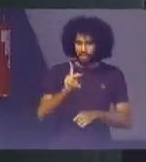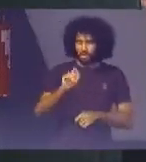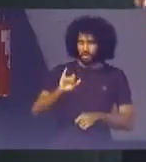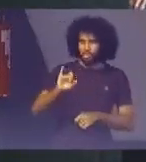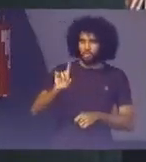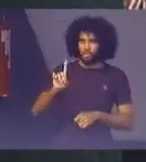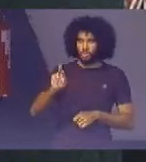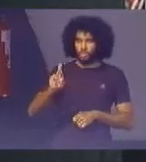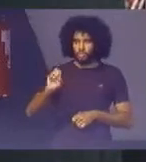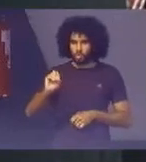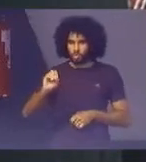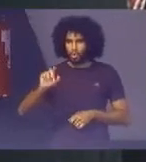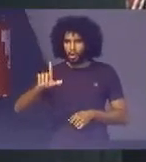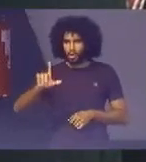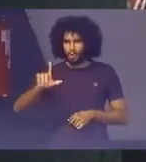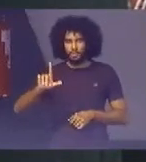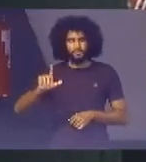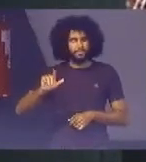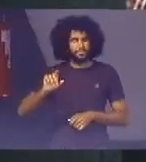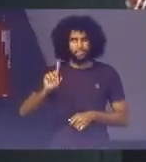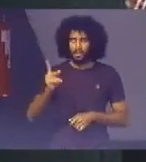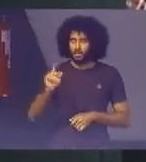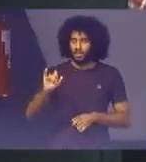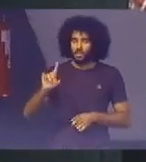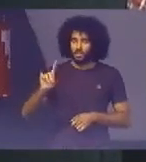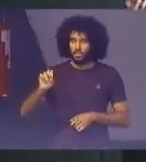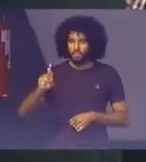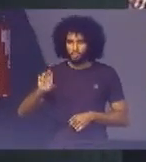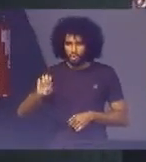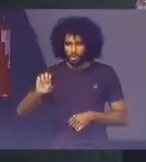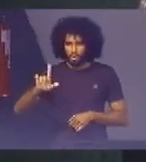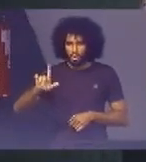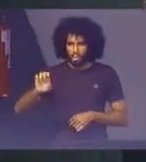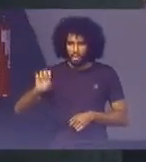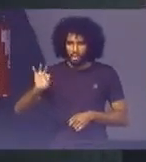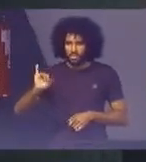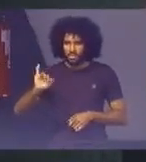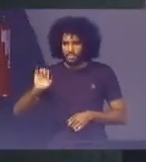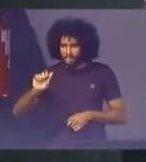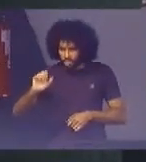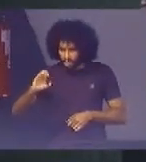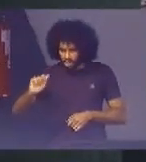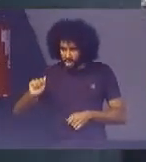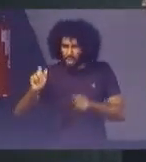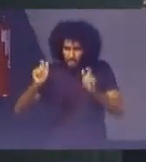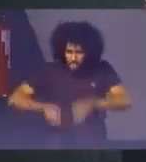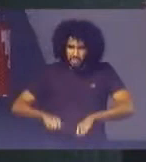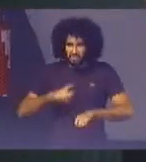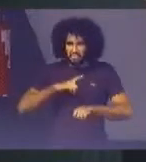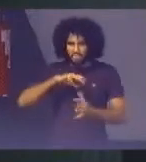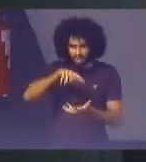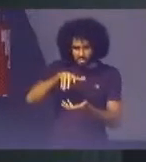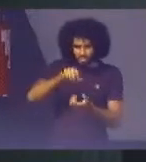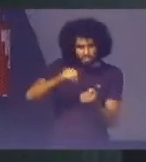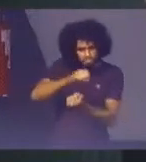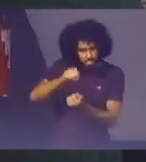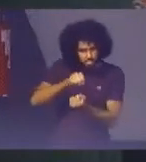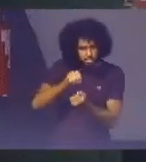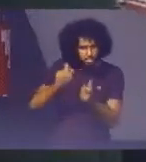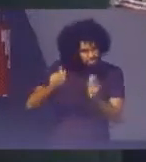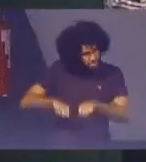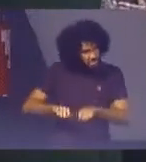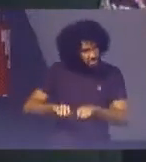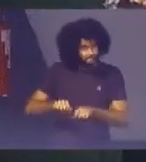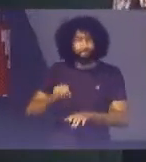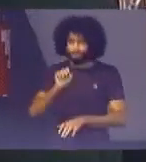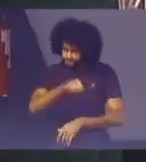possível Evitar isso? Sim De uma forma Mais sustentável? Sim Uma das Hipóteses